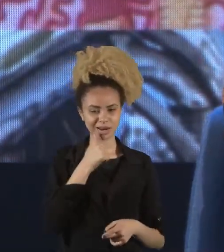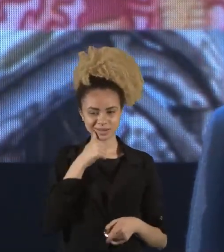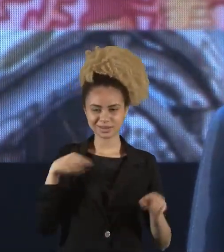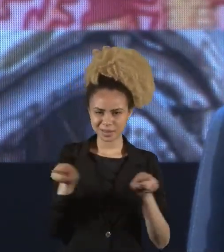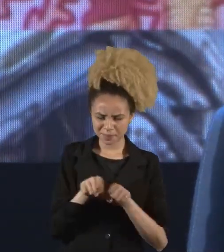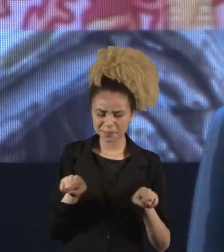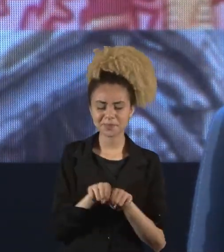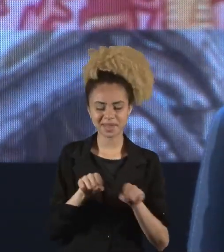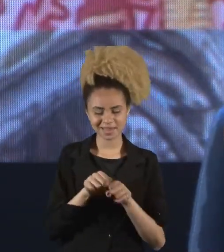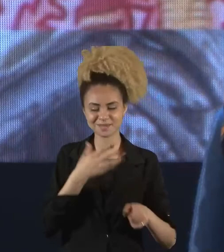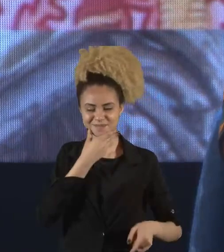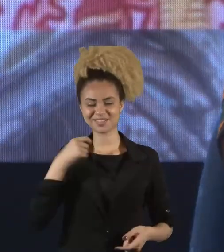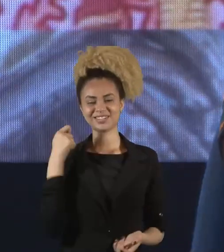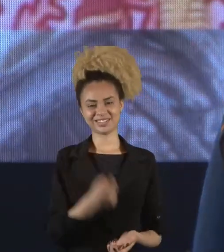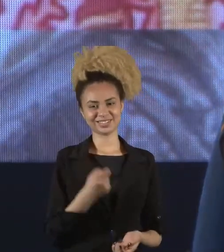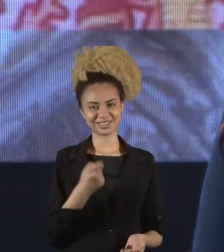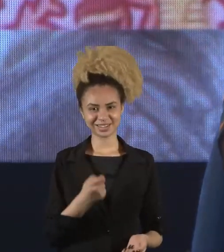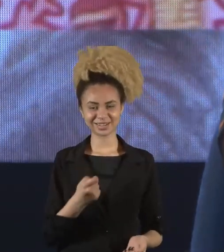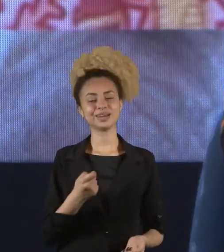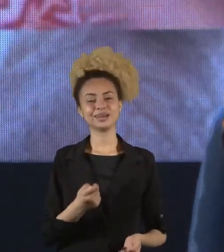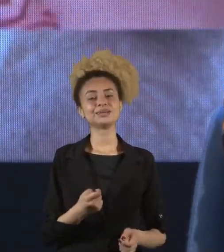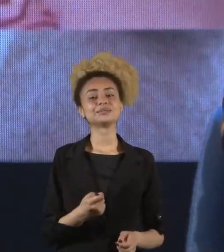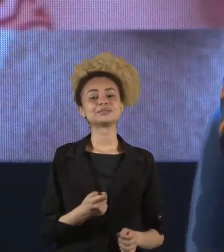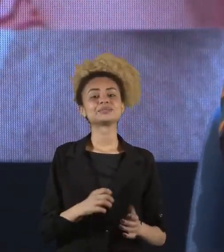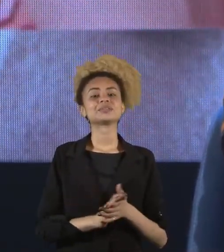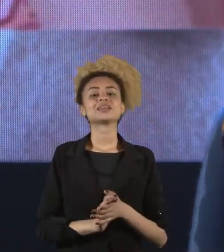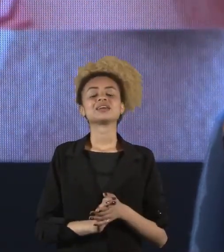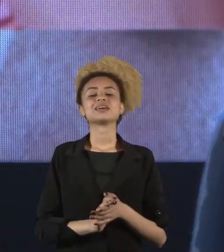reproduzimos o machismo. E a primeira